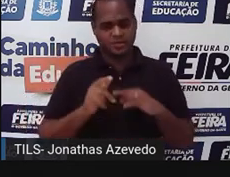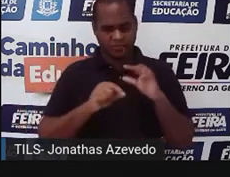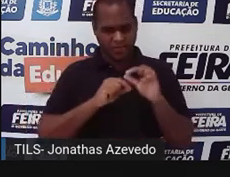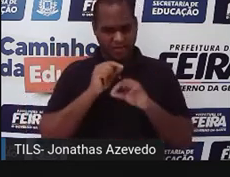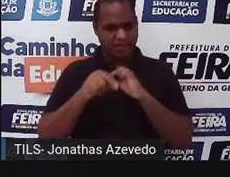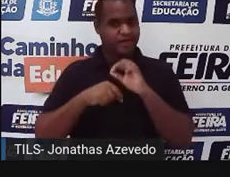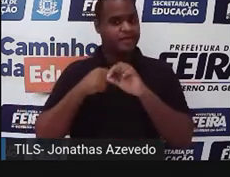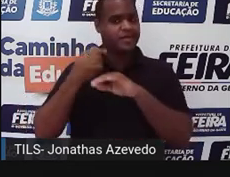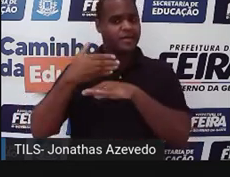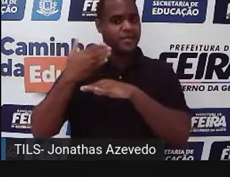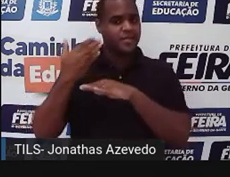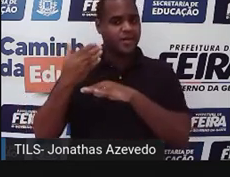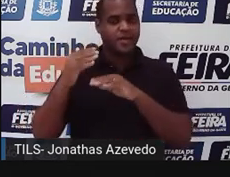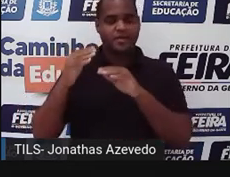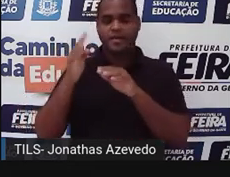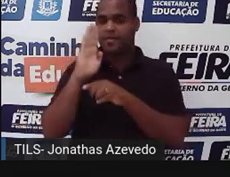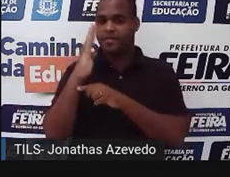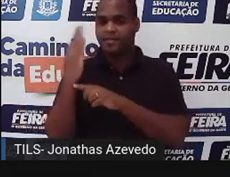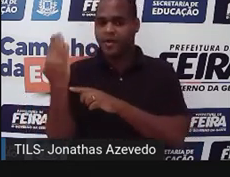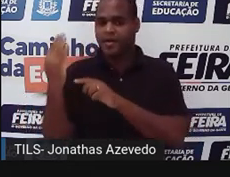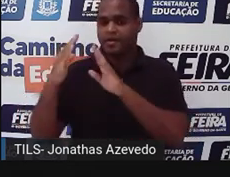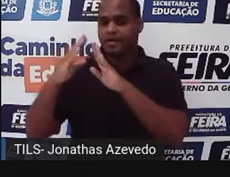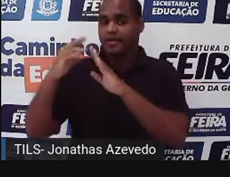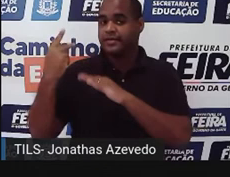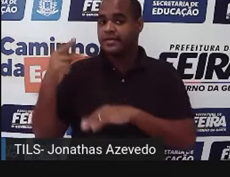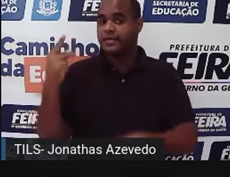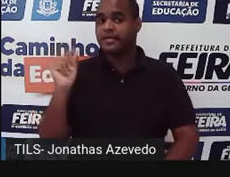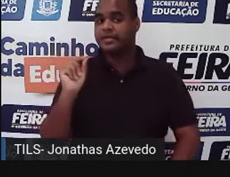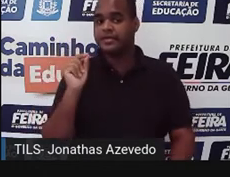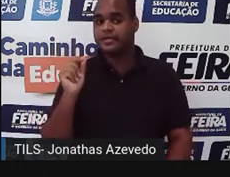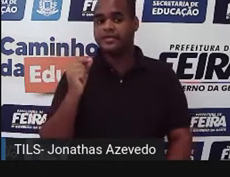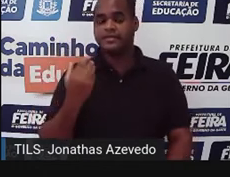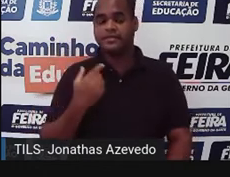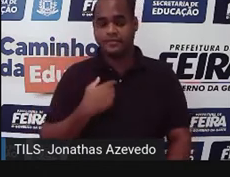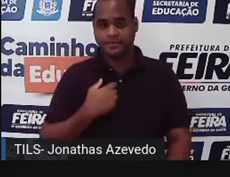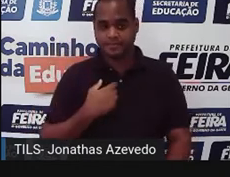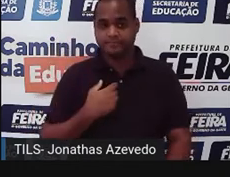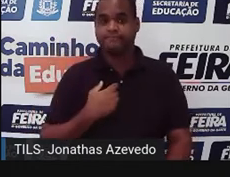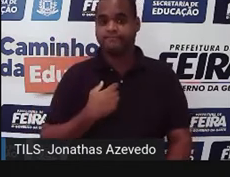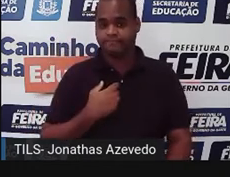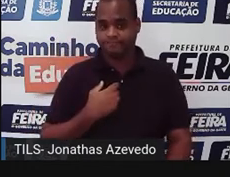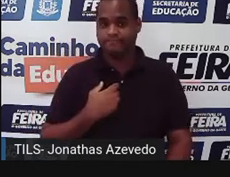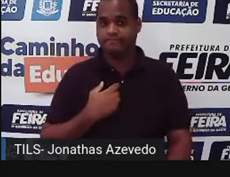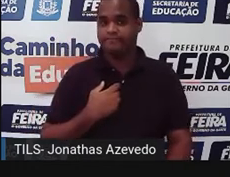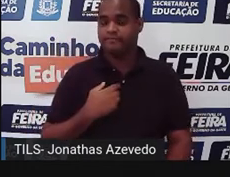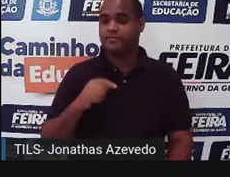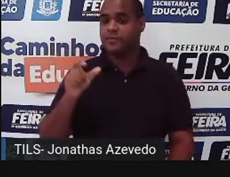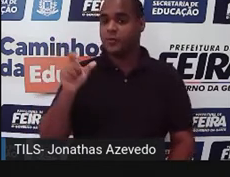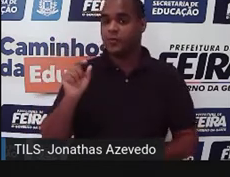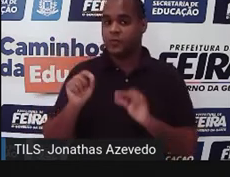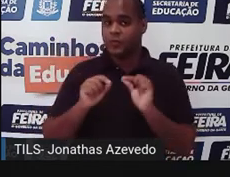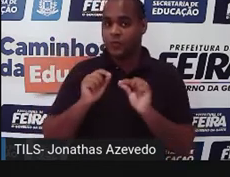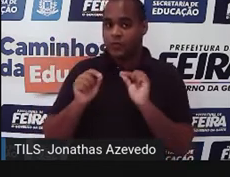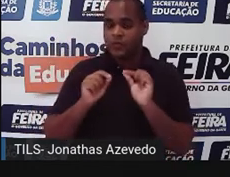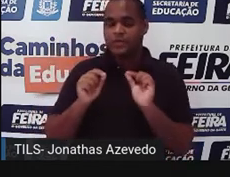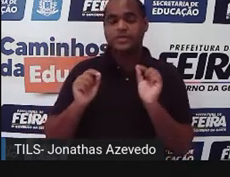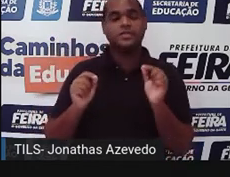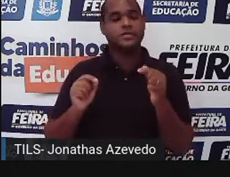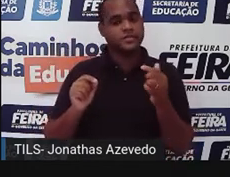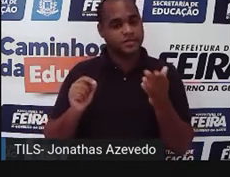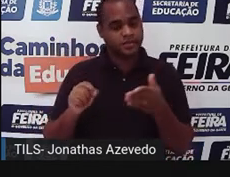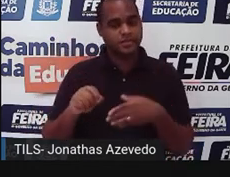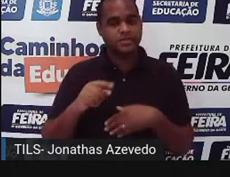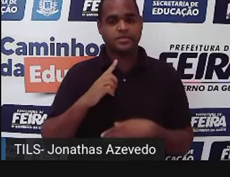da porta da casa de Maria Nula, hein? Eis aí o tom de suspense. Fez-se